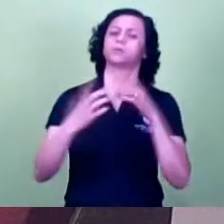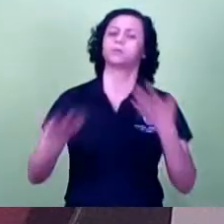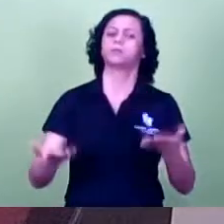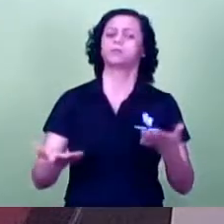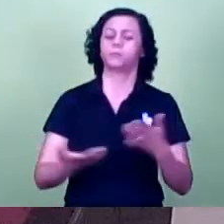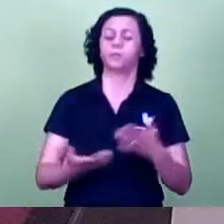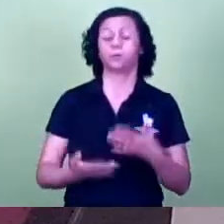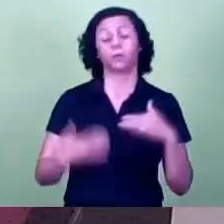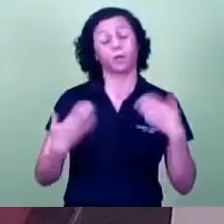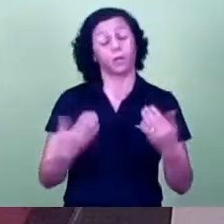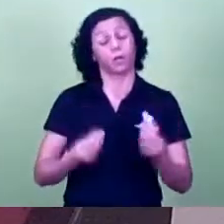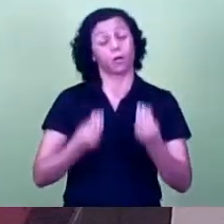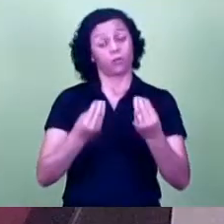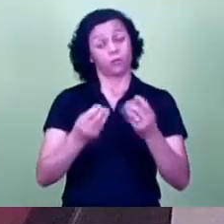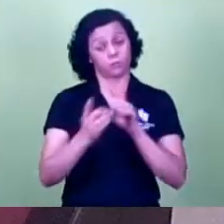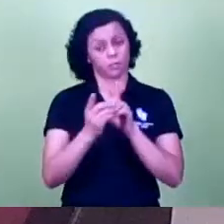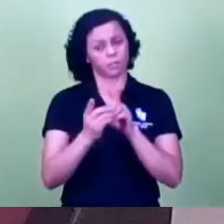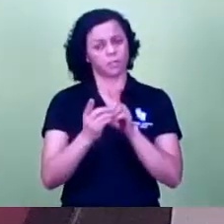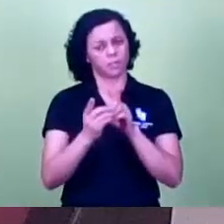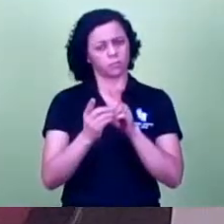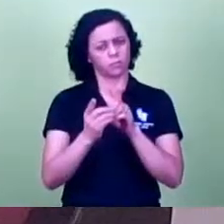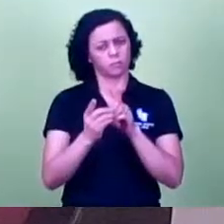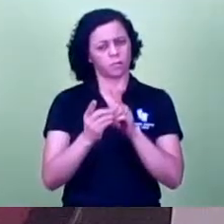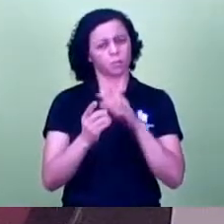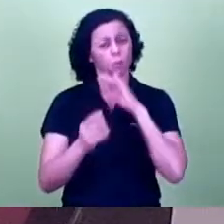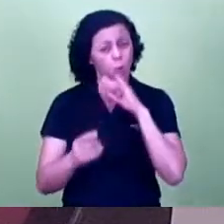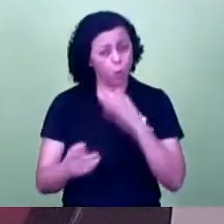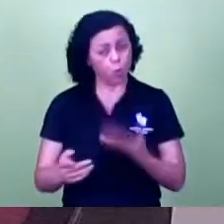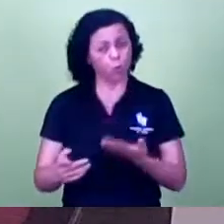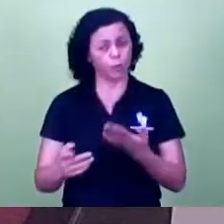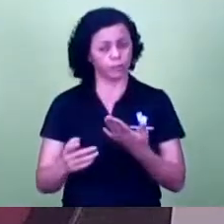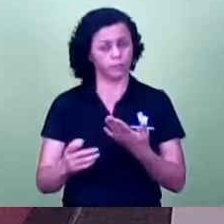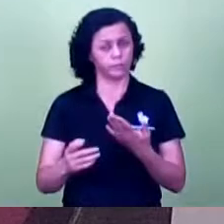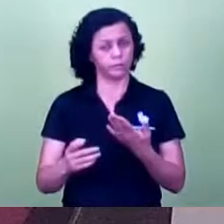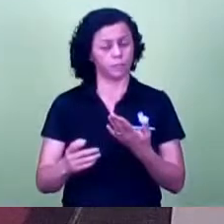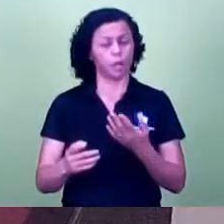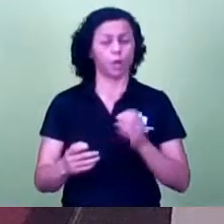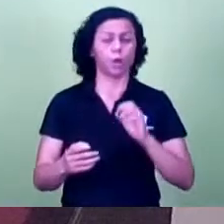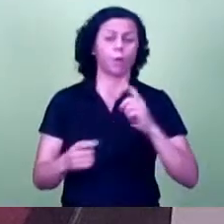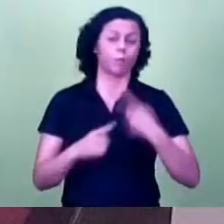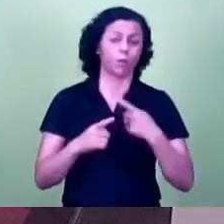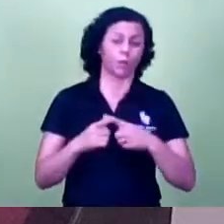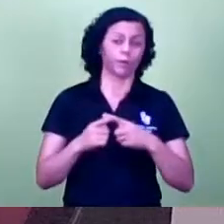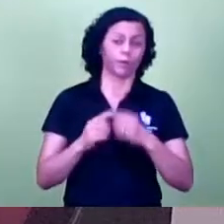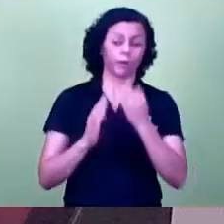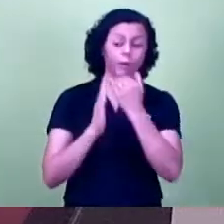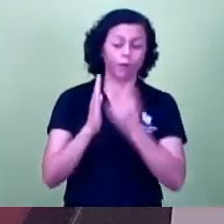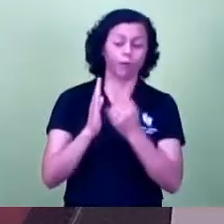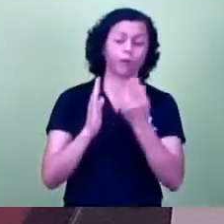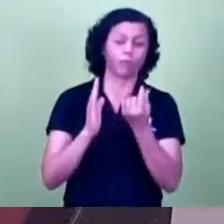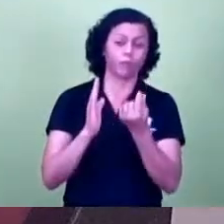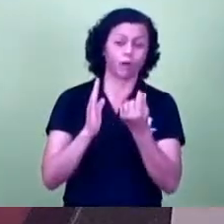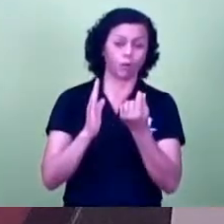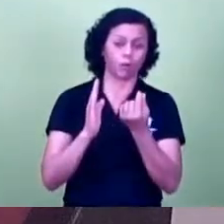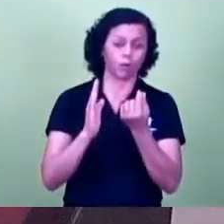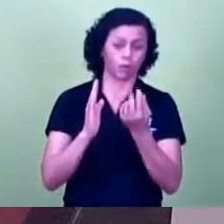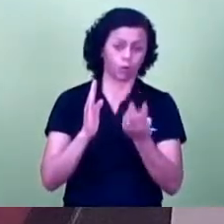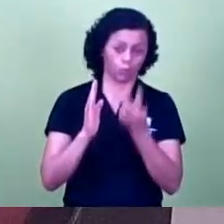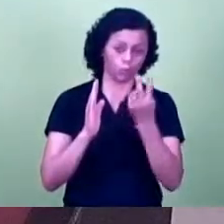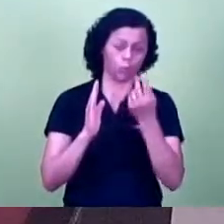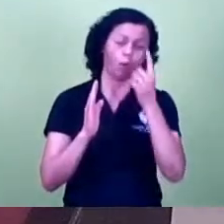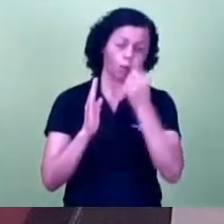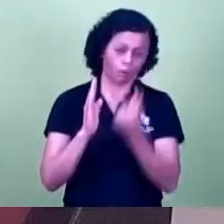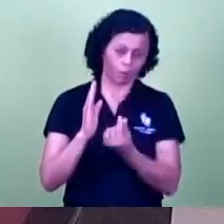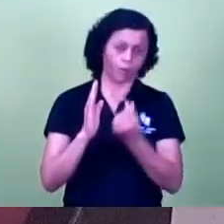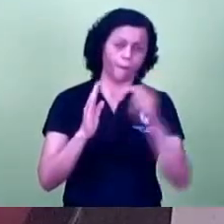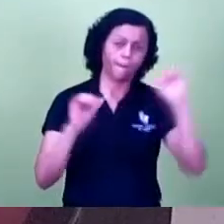prestação de serviço, que já está, inclusive, com valores a menor, e quando há um mergulho que a gente